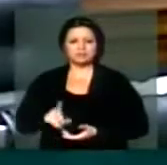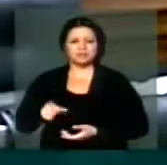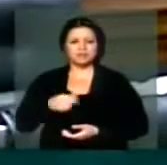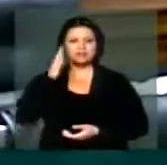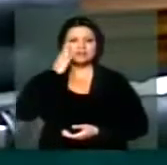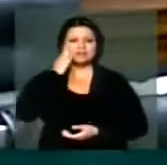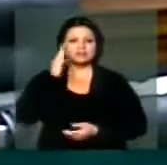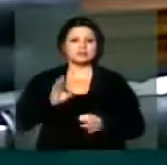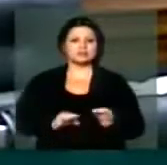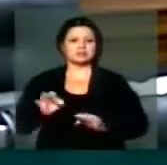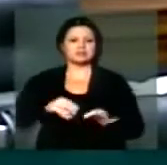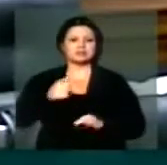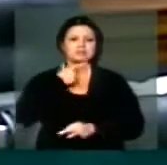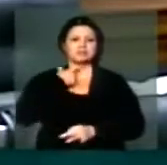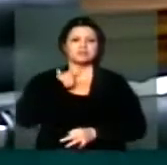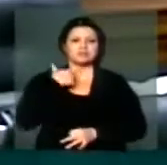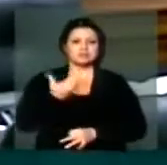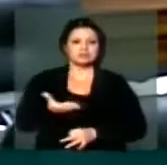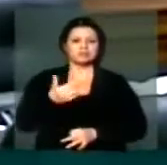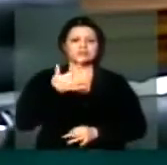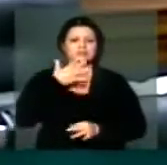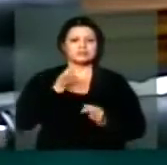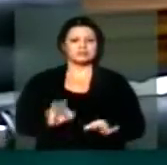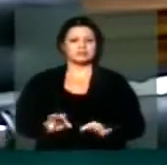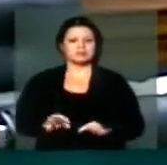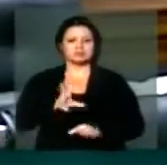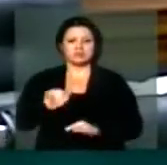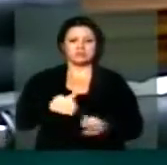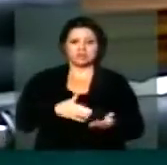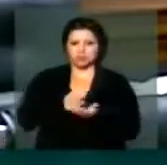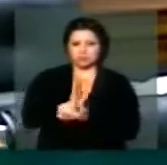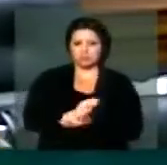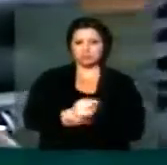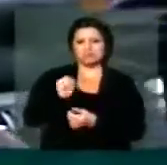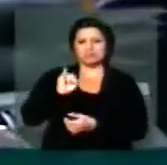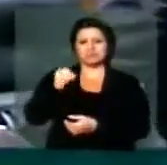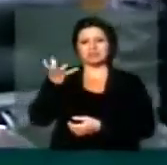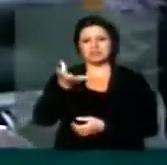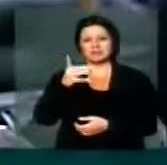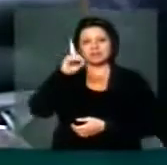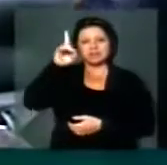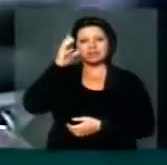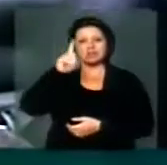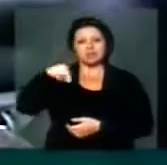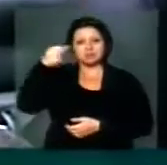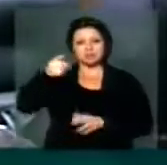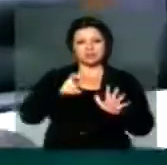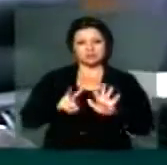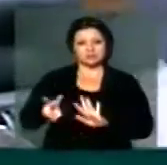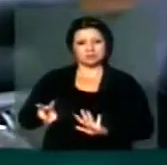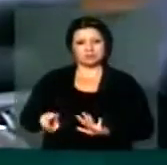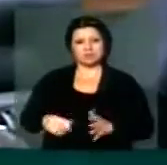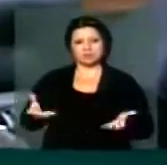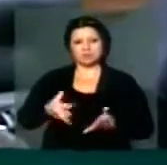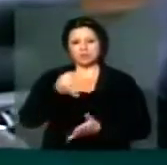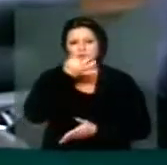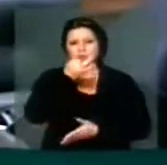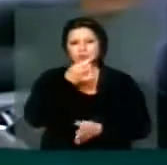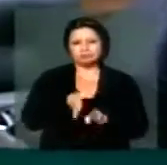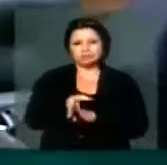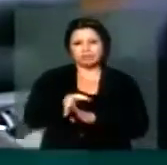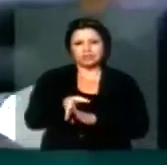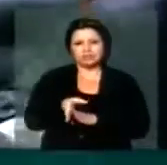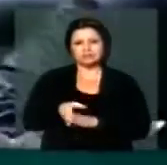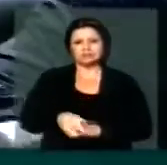sabemos que é uma iniciativa de V. Exª e que tenho certeza que será aprovado, se Deus quiser, no esforço concentrado na próxima semana. Então, só sugerir,